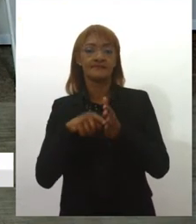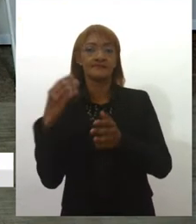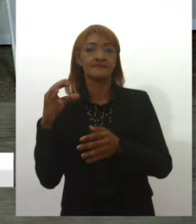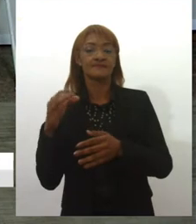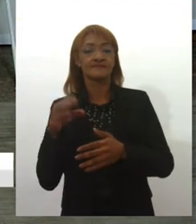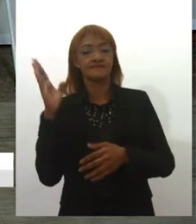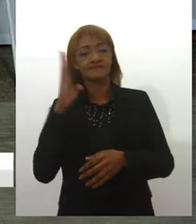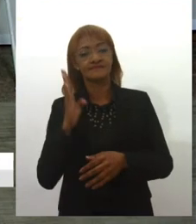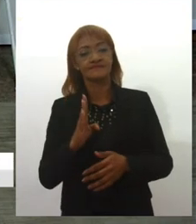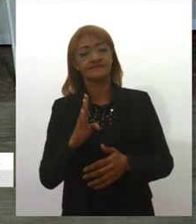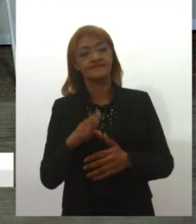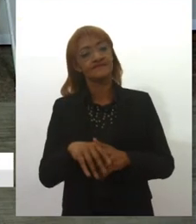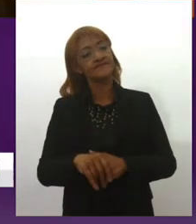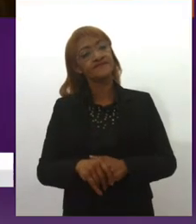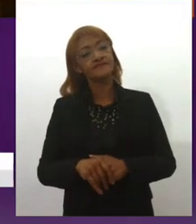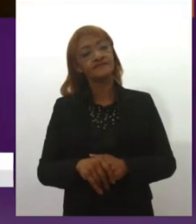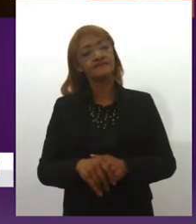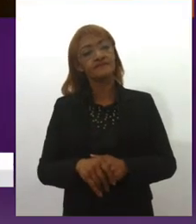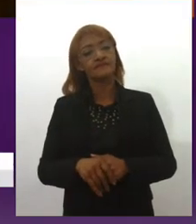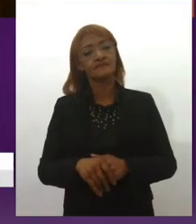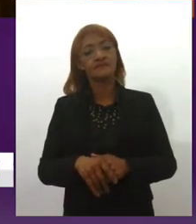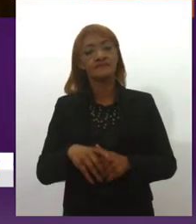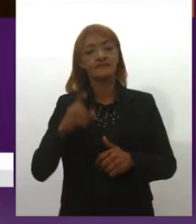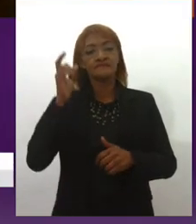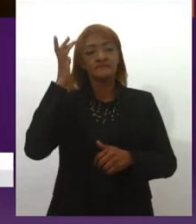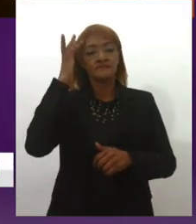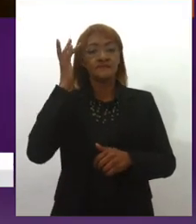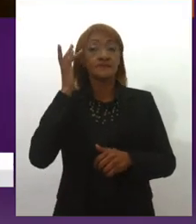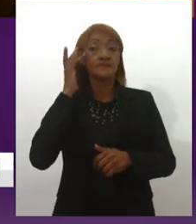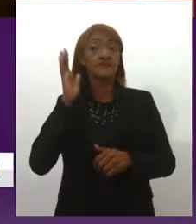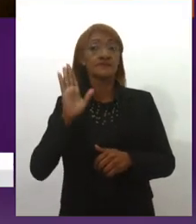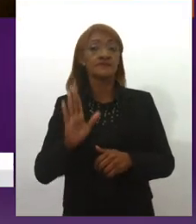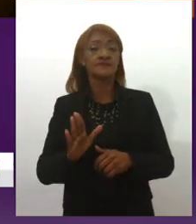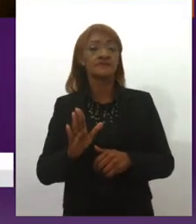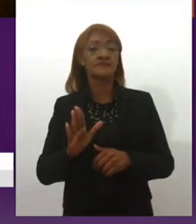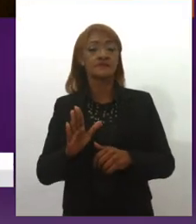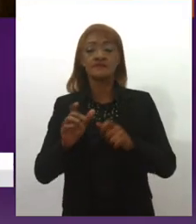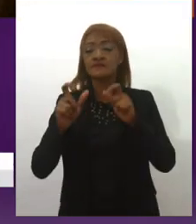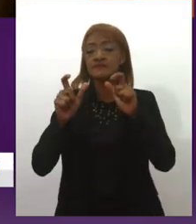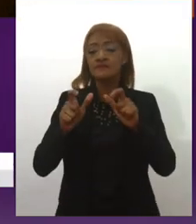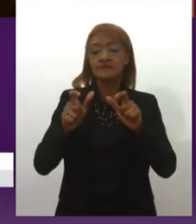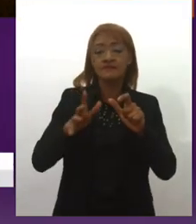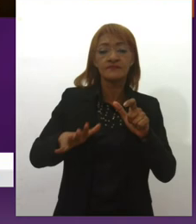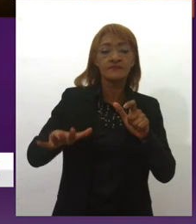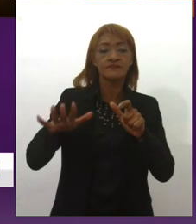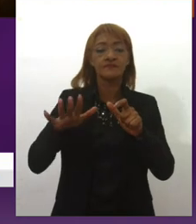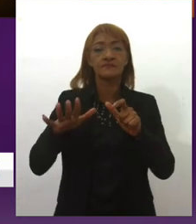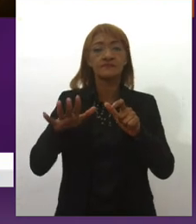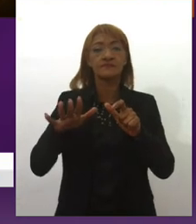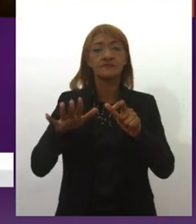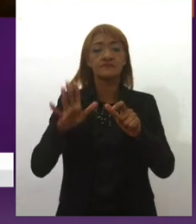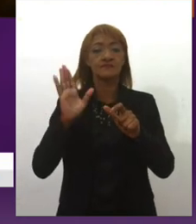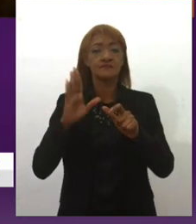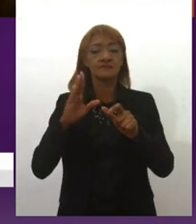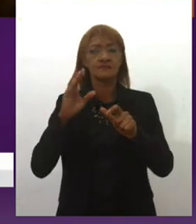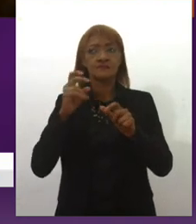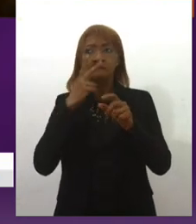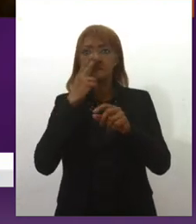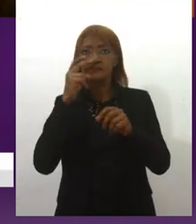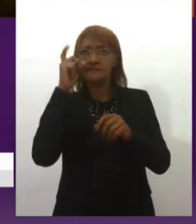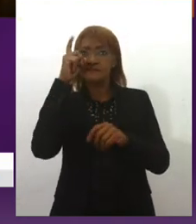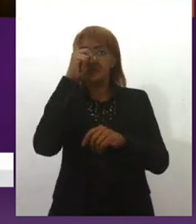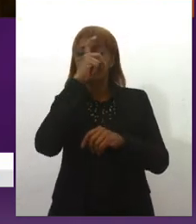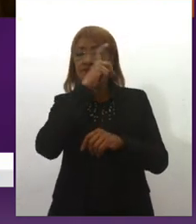Pois é, eu acho que o ambiente em si, ele acaba sendo um pouco difícil, sabe, porque quando você está lá